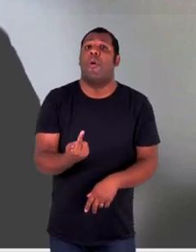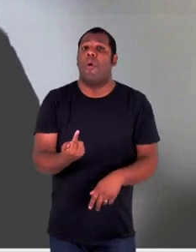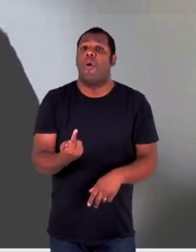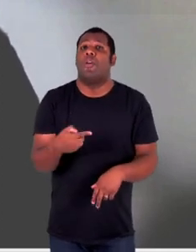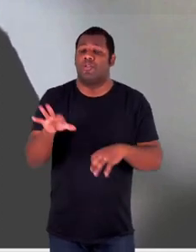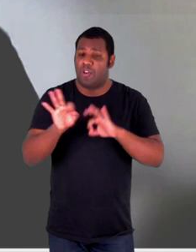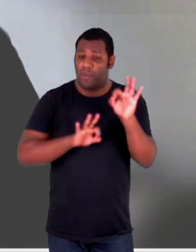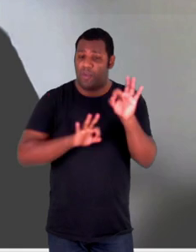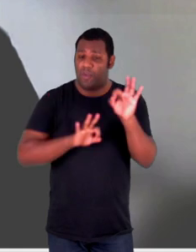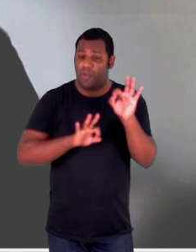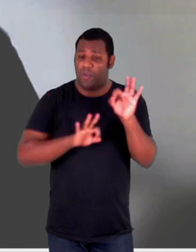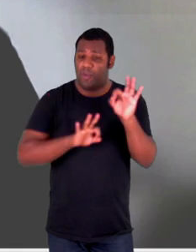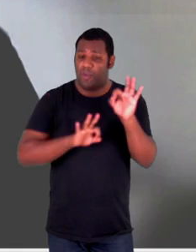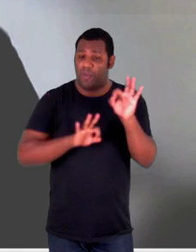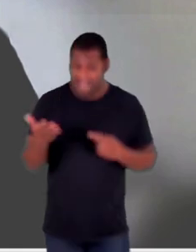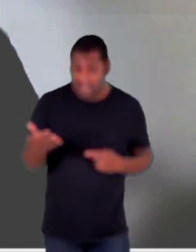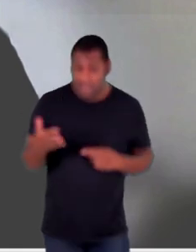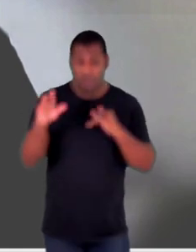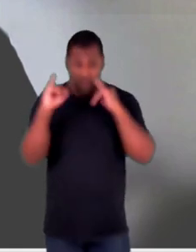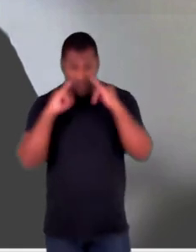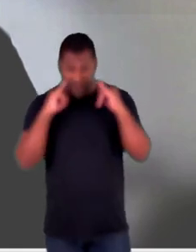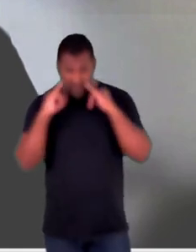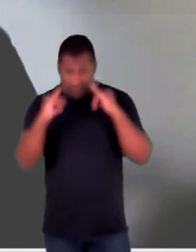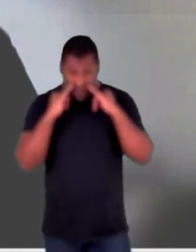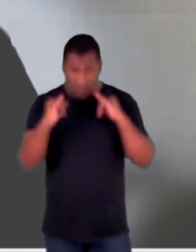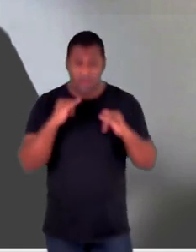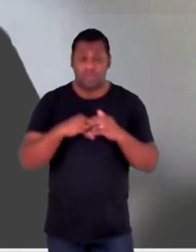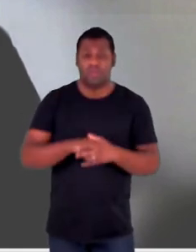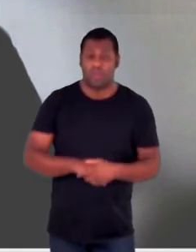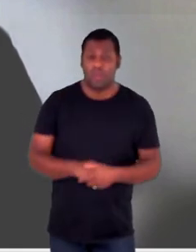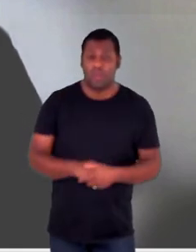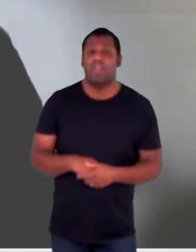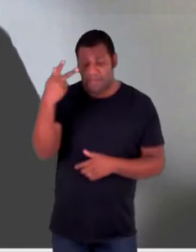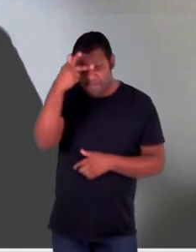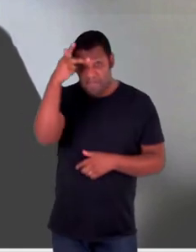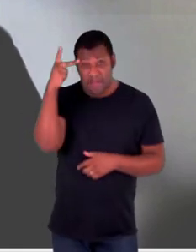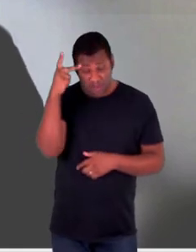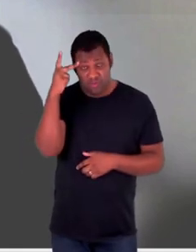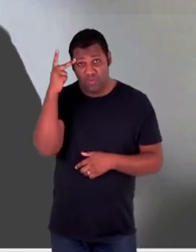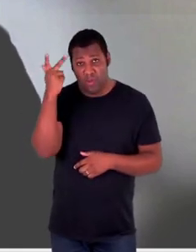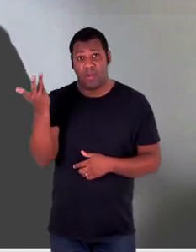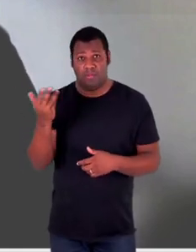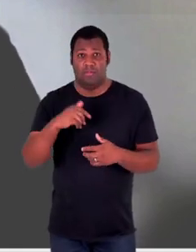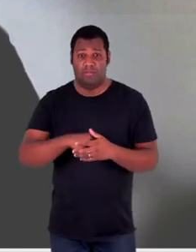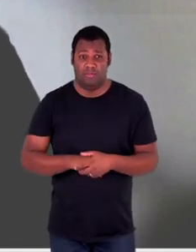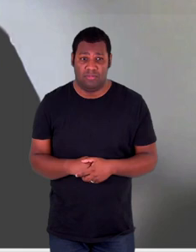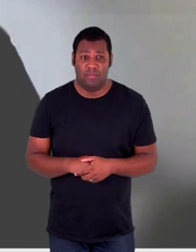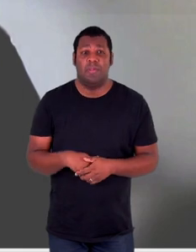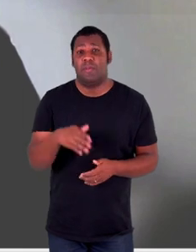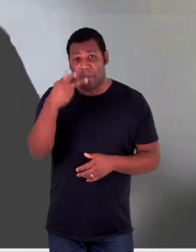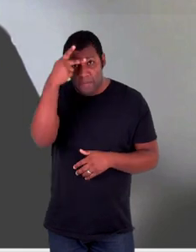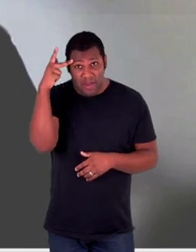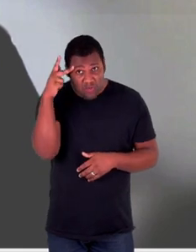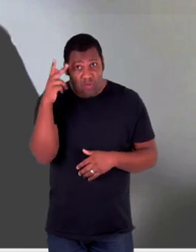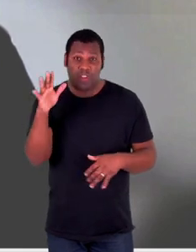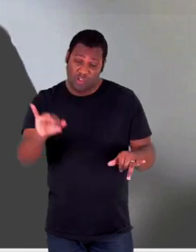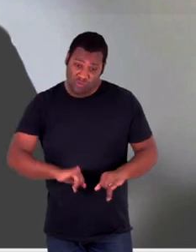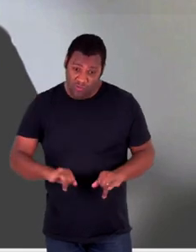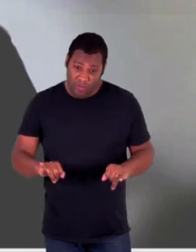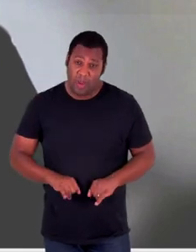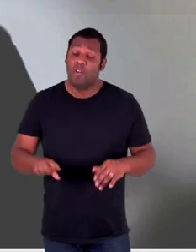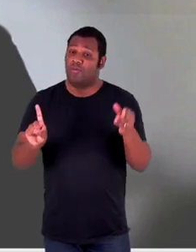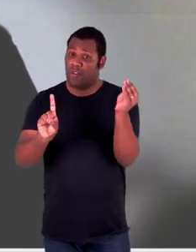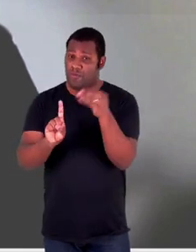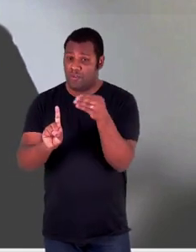relatórios, informações de encaminhamentos dessas pessoas de reconhecida vulnerabilidade para que elas